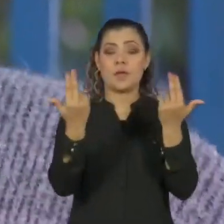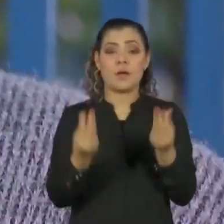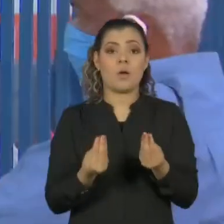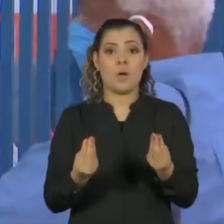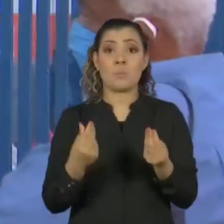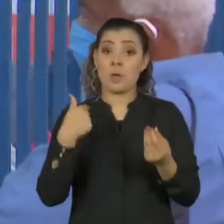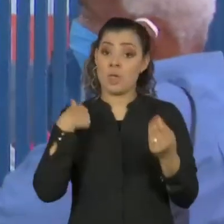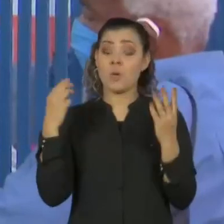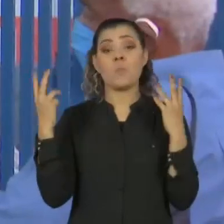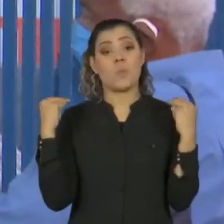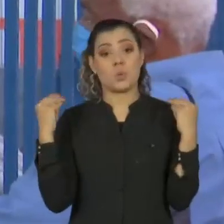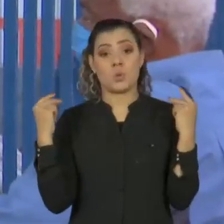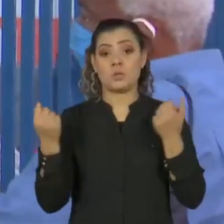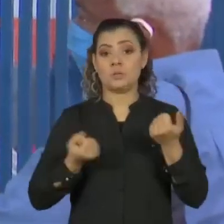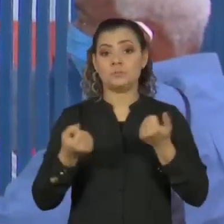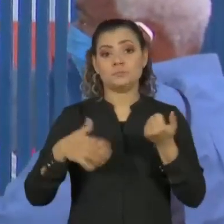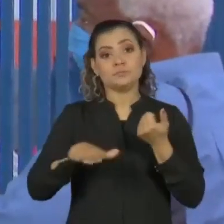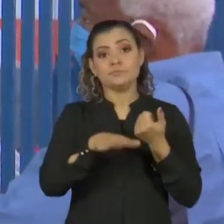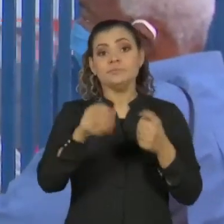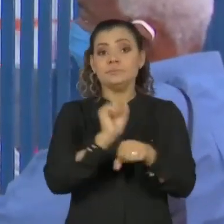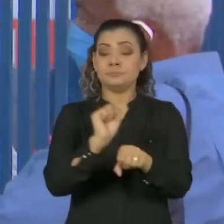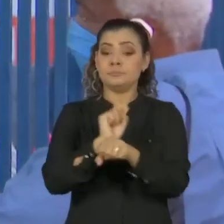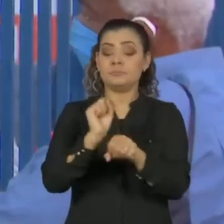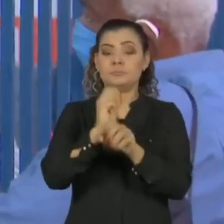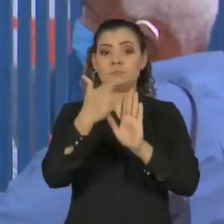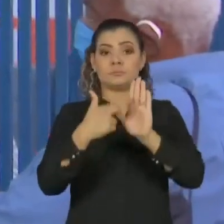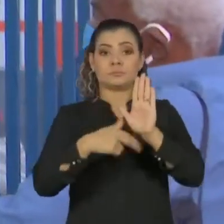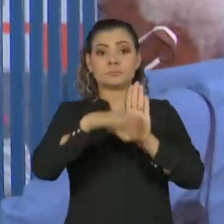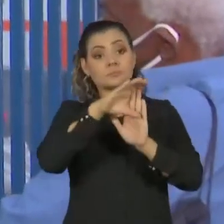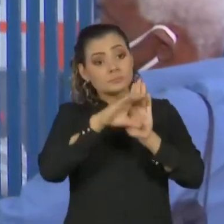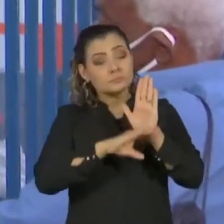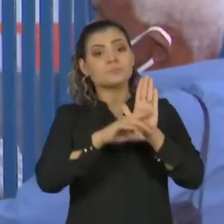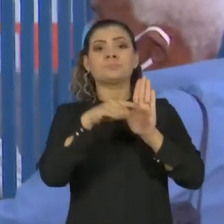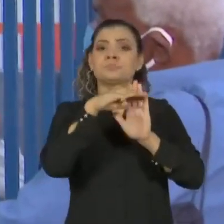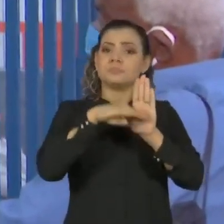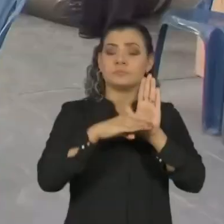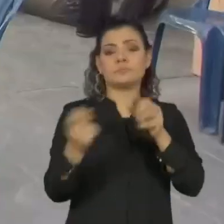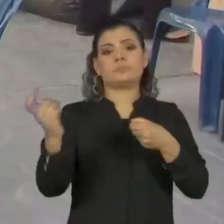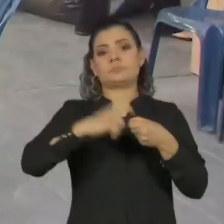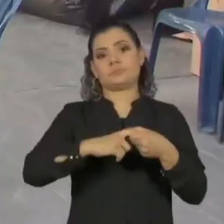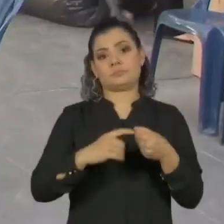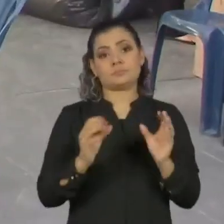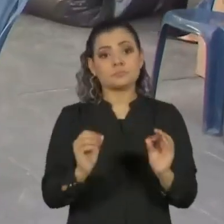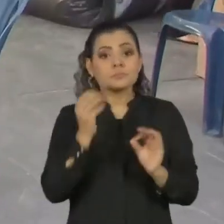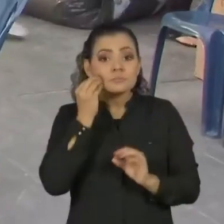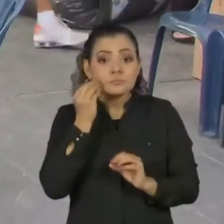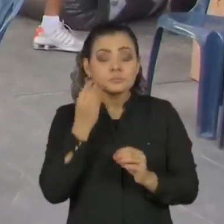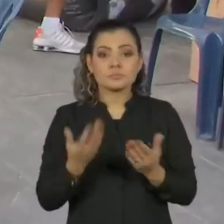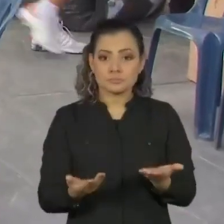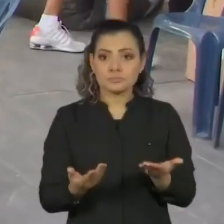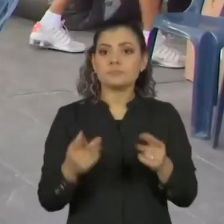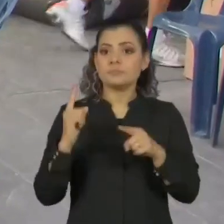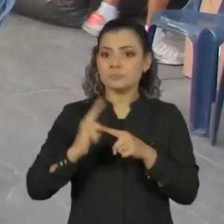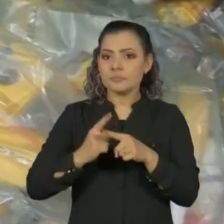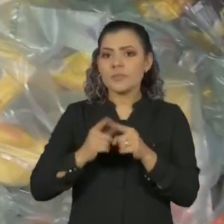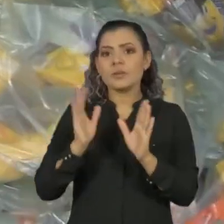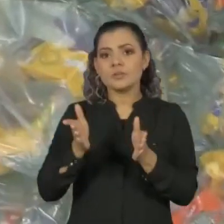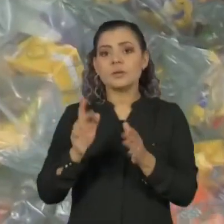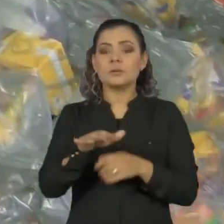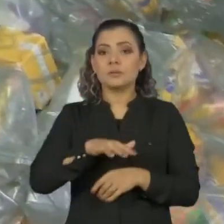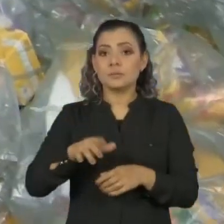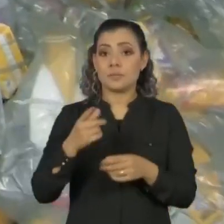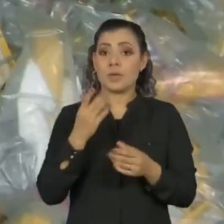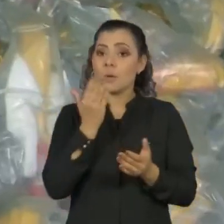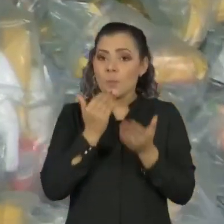motorista, né? Estou esperando regularizar os transportes para me voltar. Todos os dias voluntários se reúnem para oferecer um